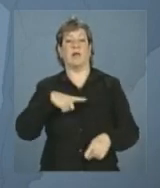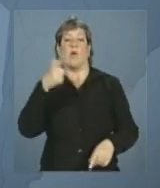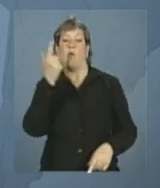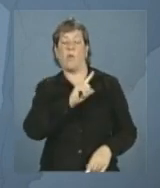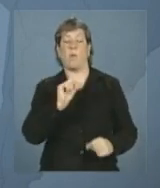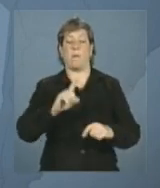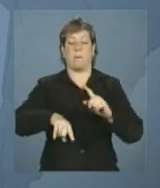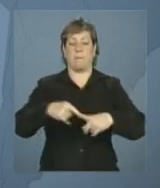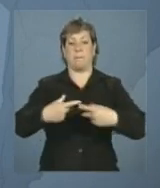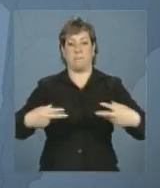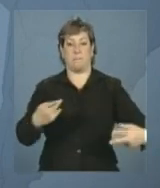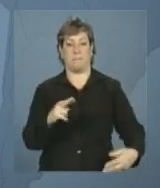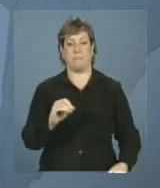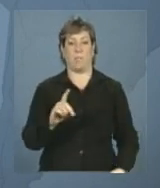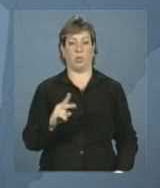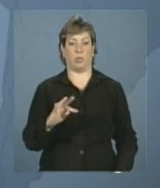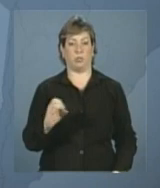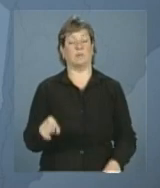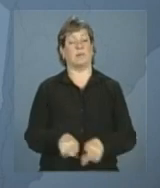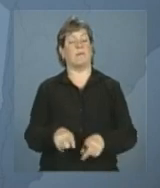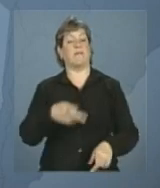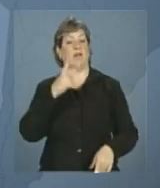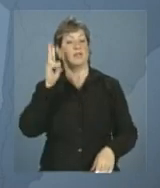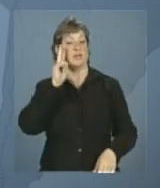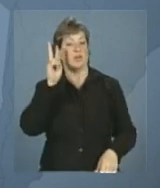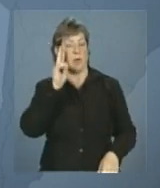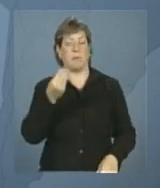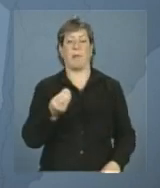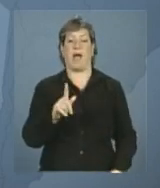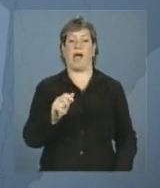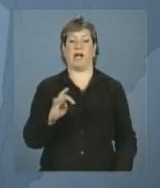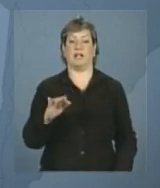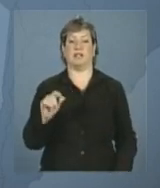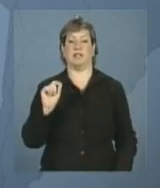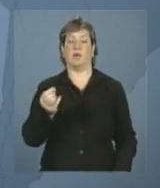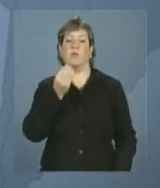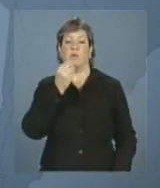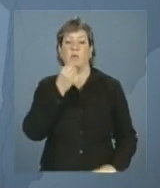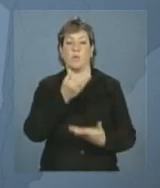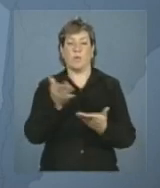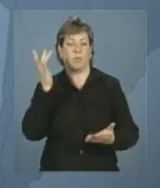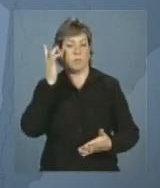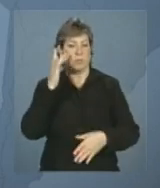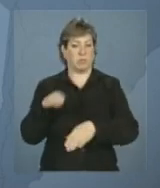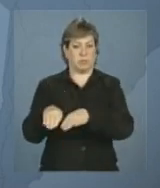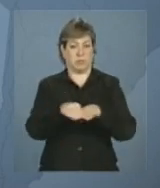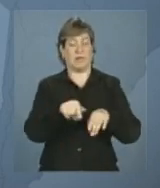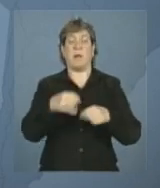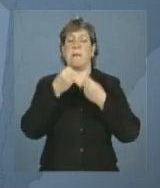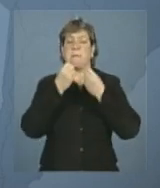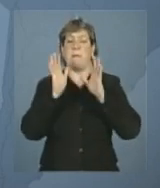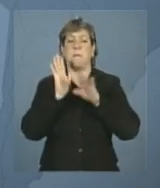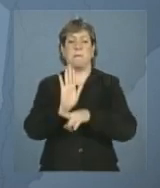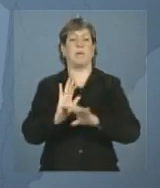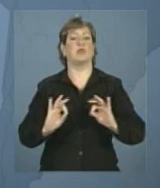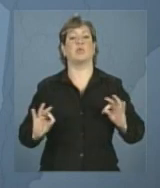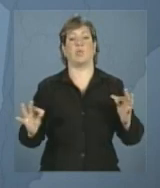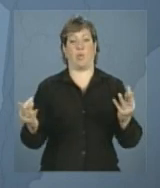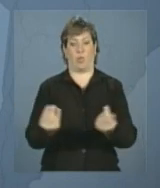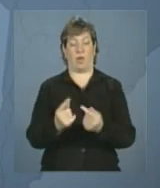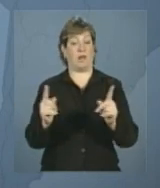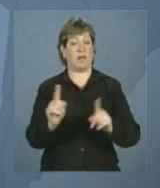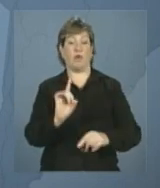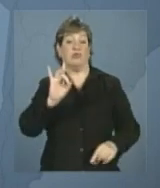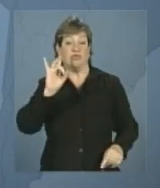Bom, ela falou também sobre a garantia de oportunidades. Sobre a relação equilibrada, ela disse que é um benefício para todos, não somente para